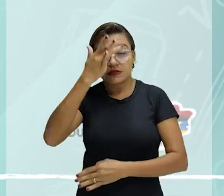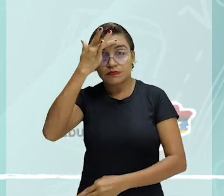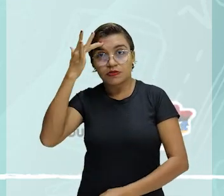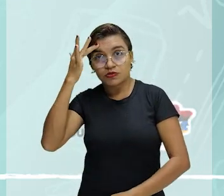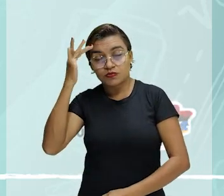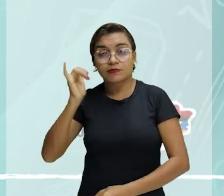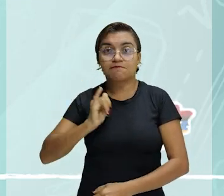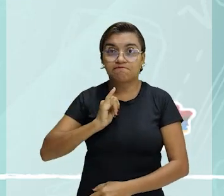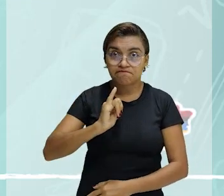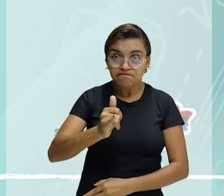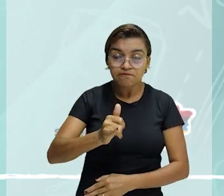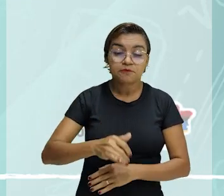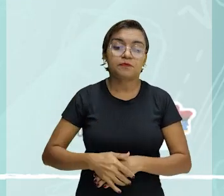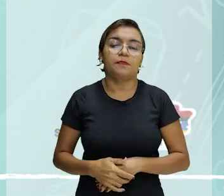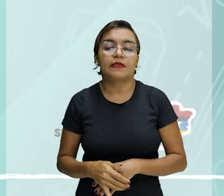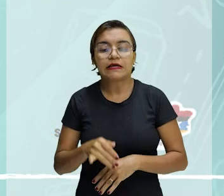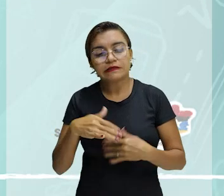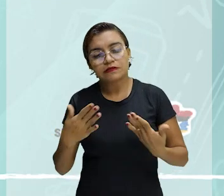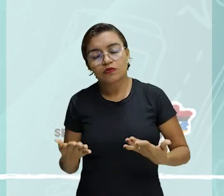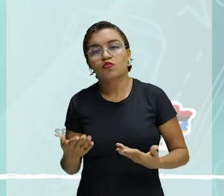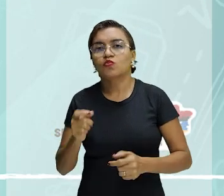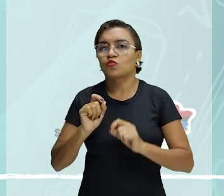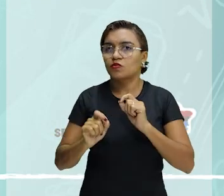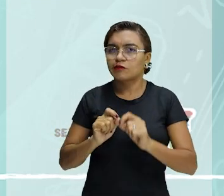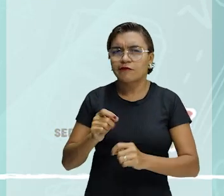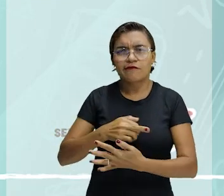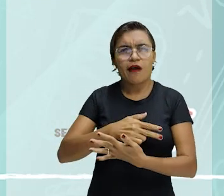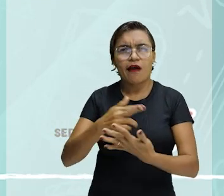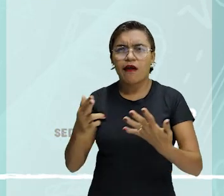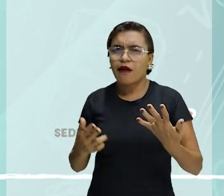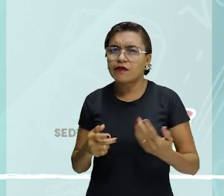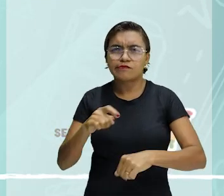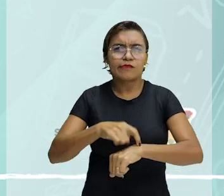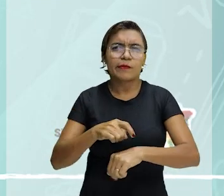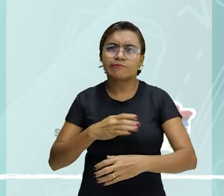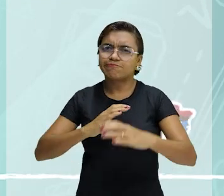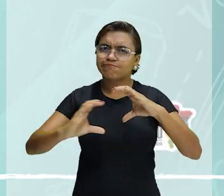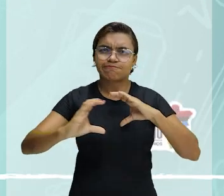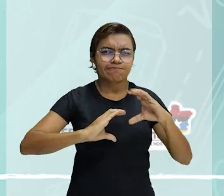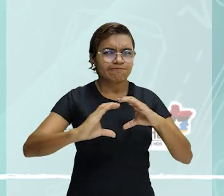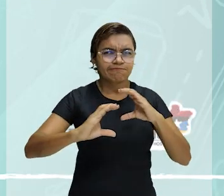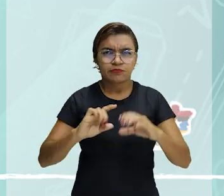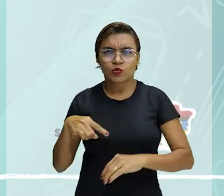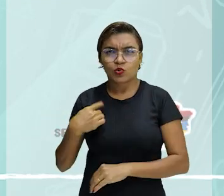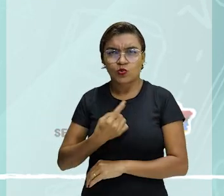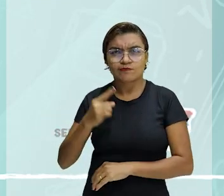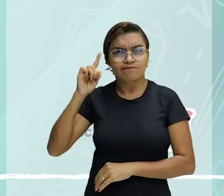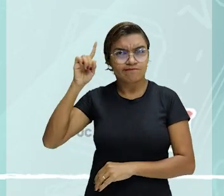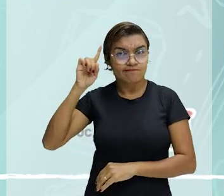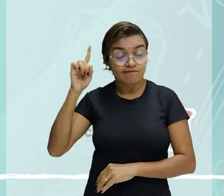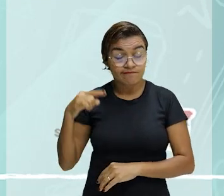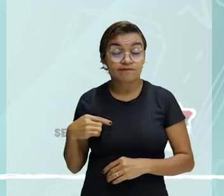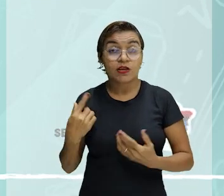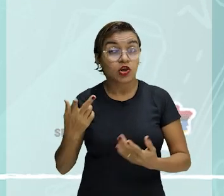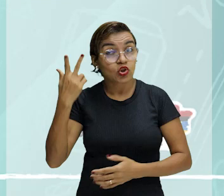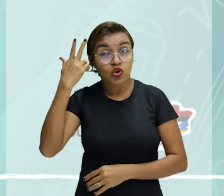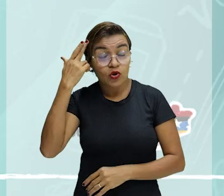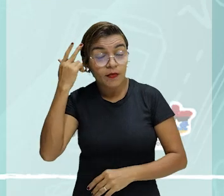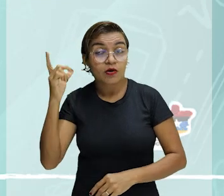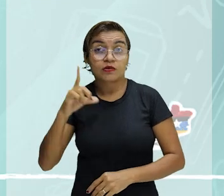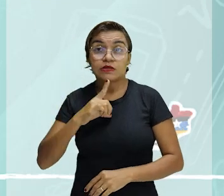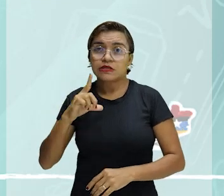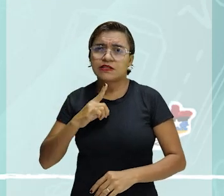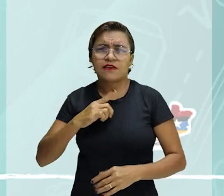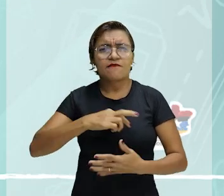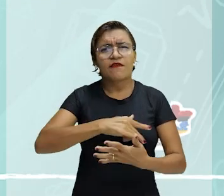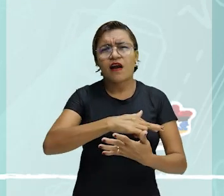Como são diversas as situações comunicacionais nas quais nos envolvemos em nosso dia a dia, é normal que existam